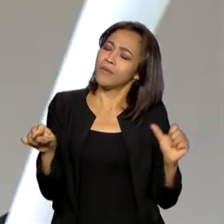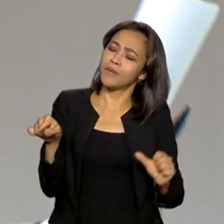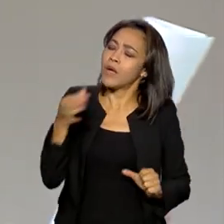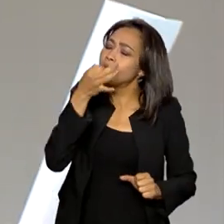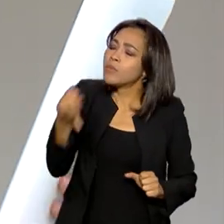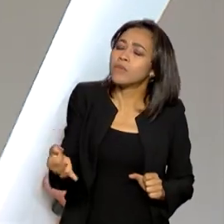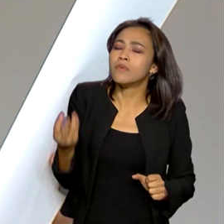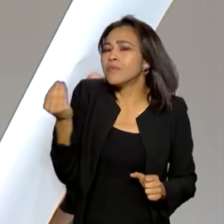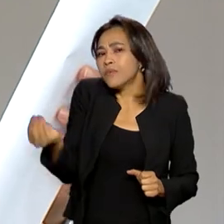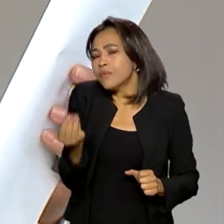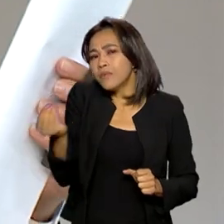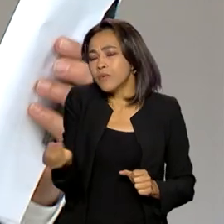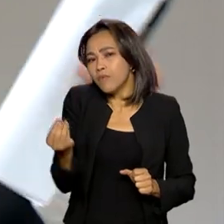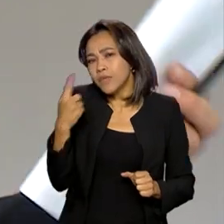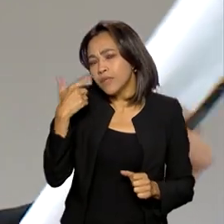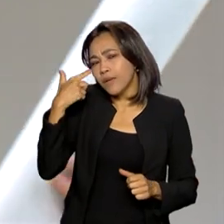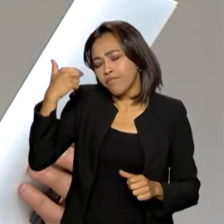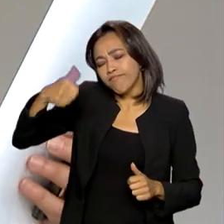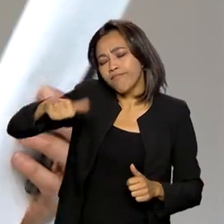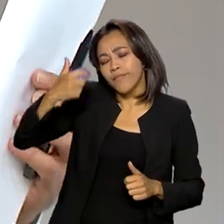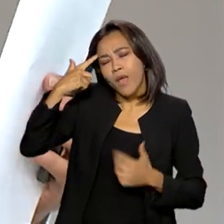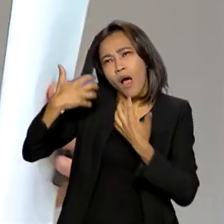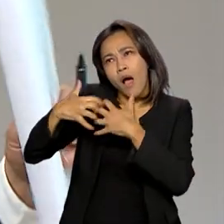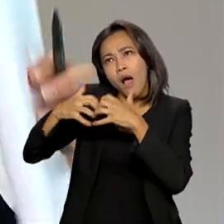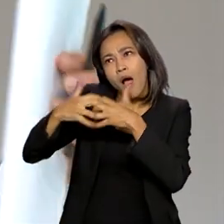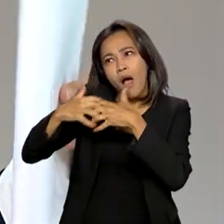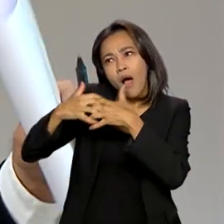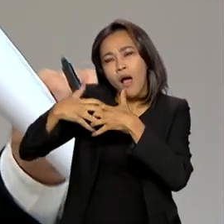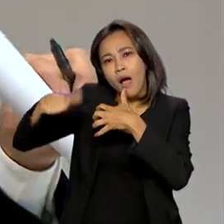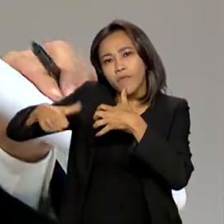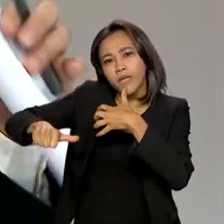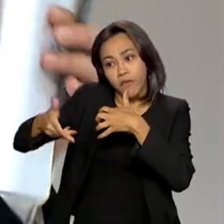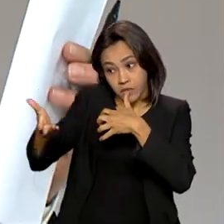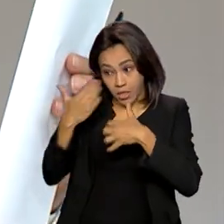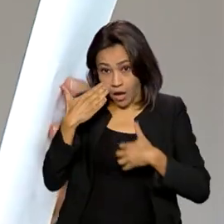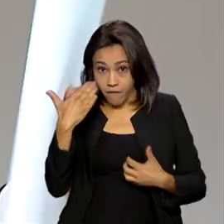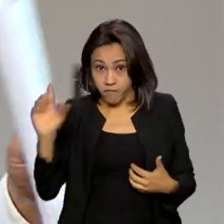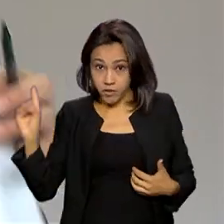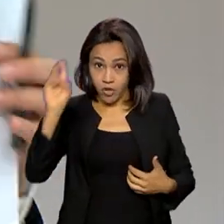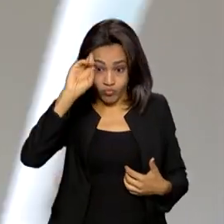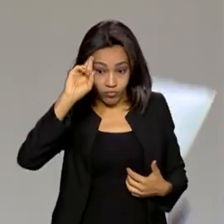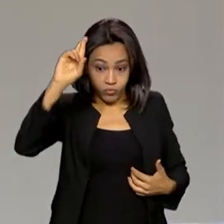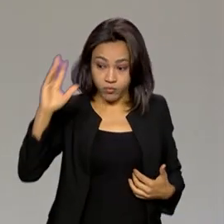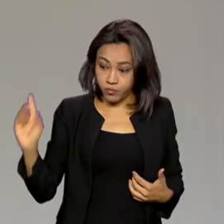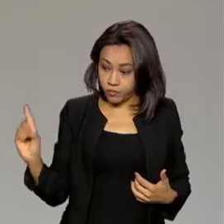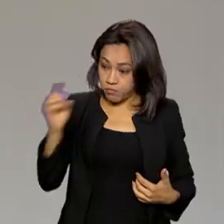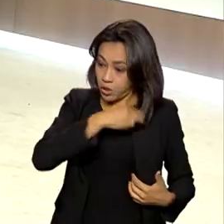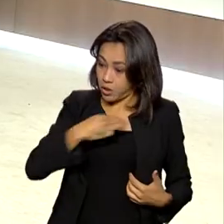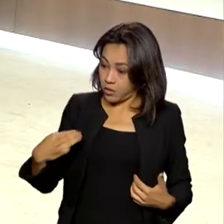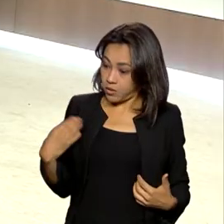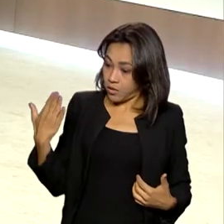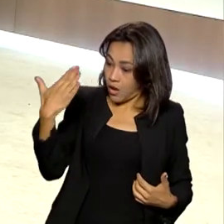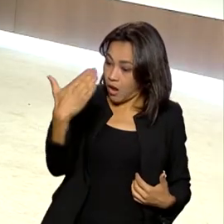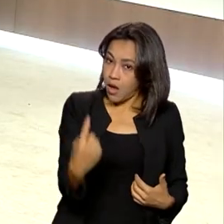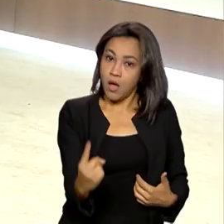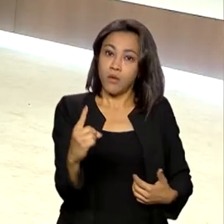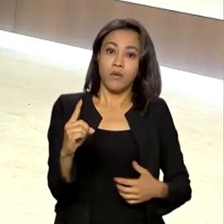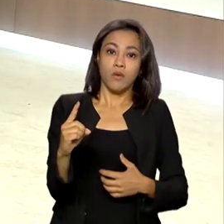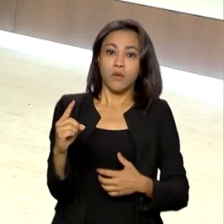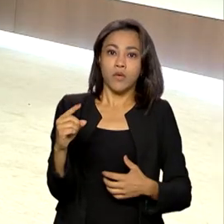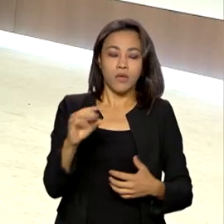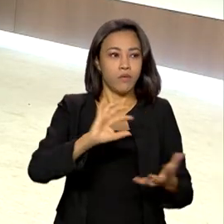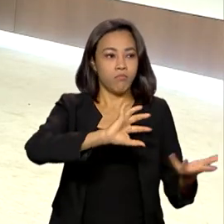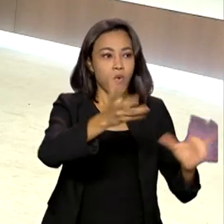analisa isso? Quer dizer, o senhor está à frente de uma área em que ela se transforma constantemente, o mundo do trabalho se